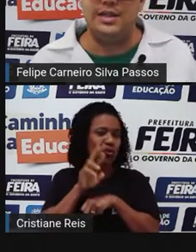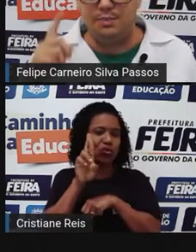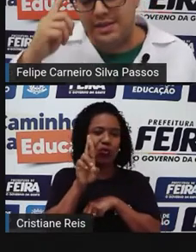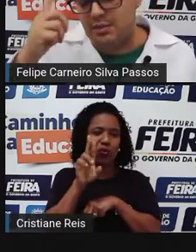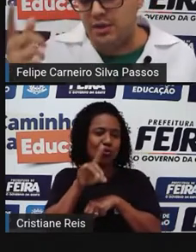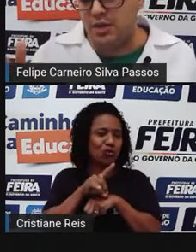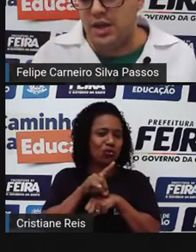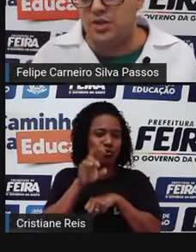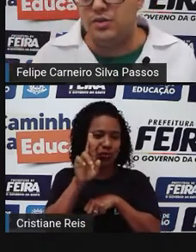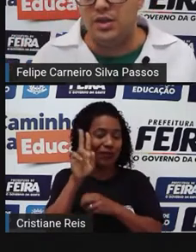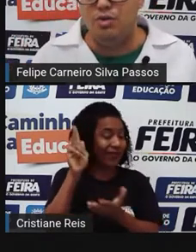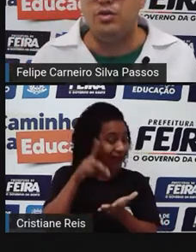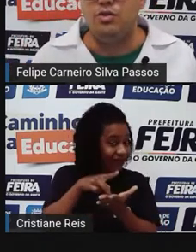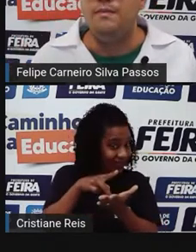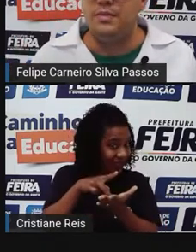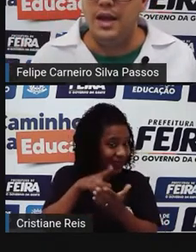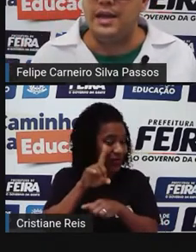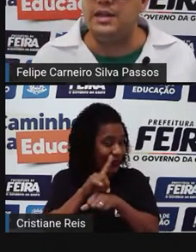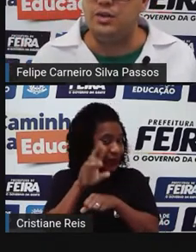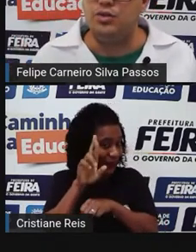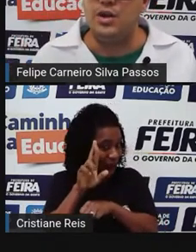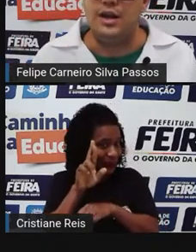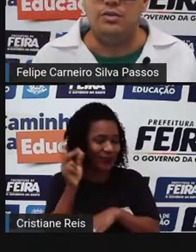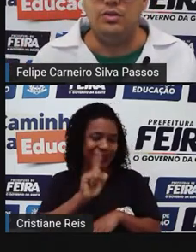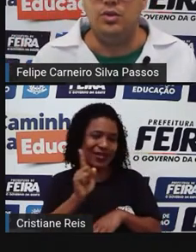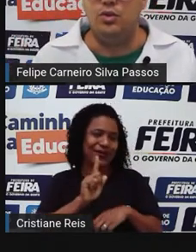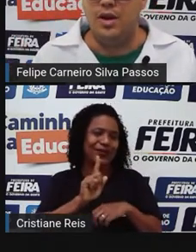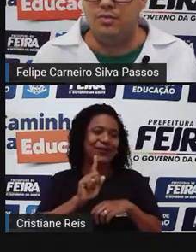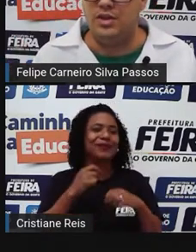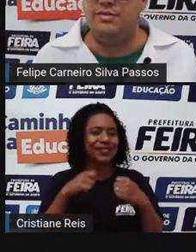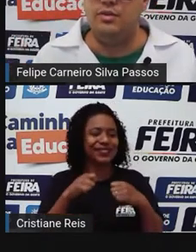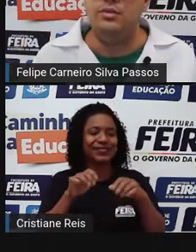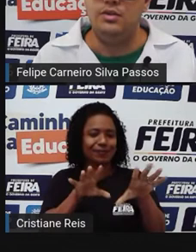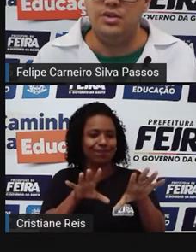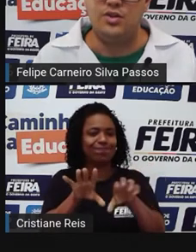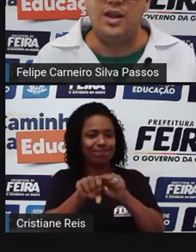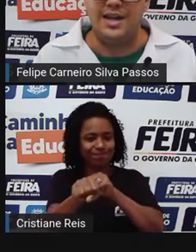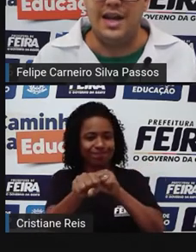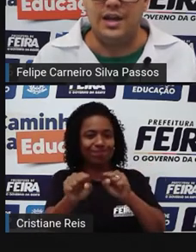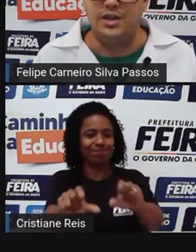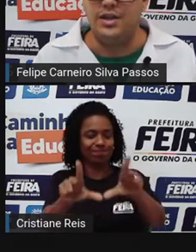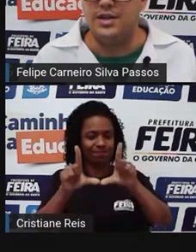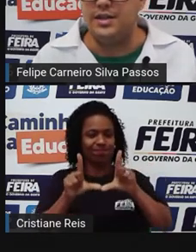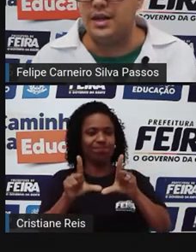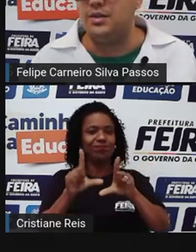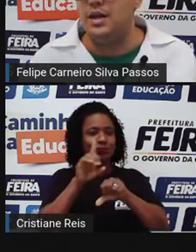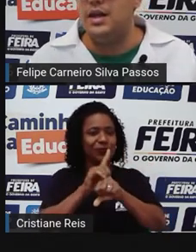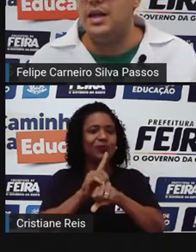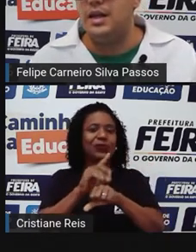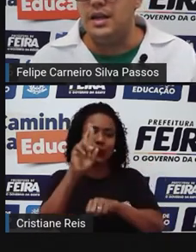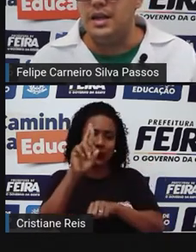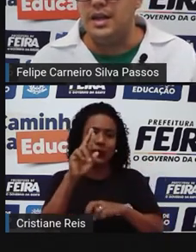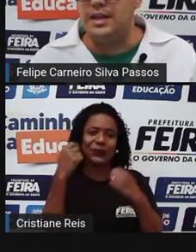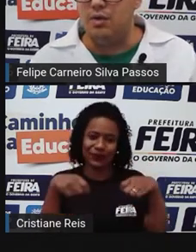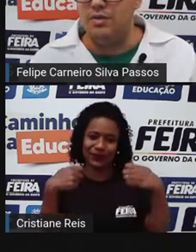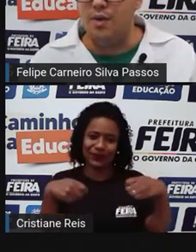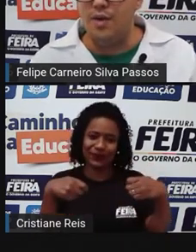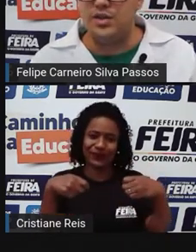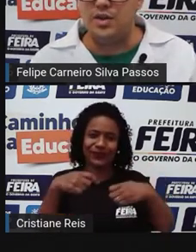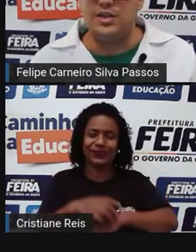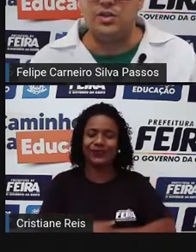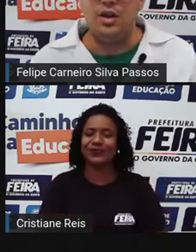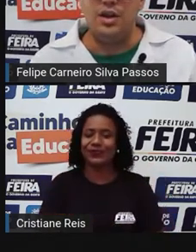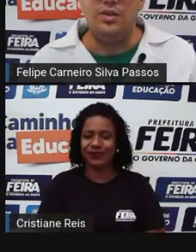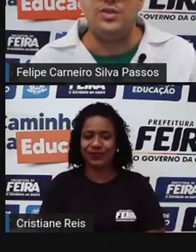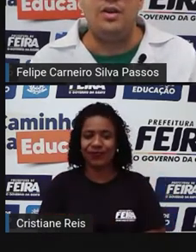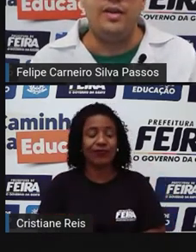bom a gente ter esse pensamento crítico que doutor é quem tem doutorado. Doutor é um nível de escolaridade, certo? Então, não